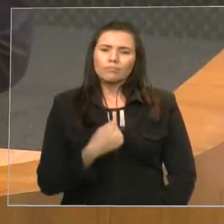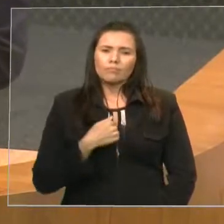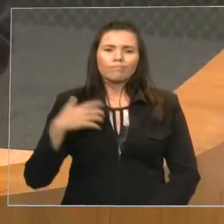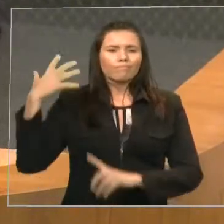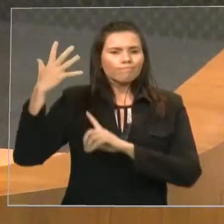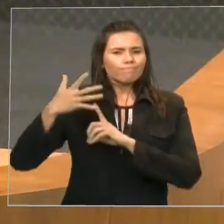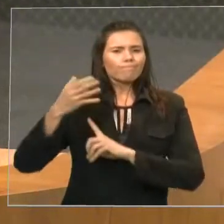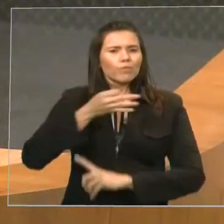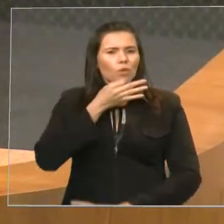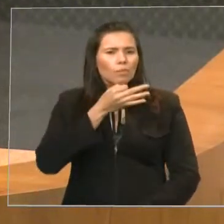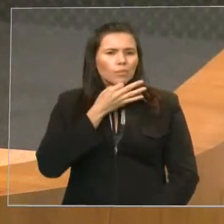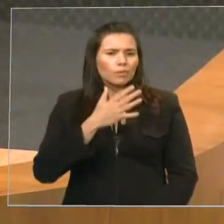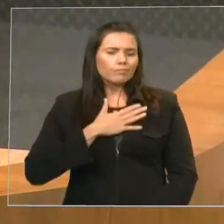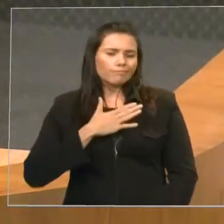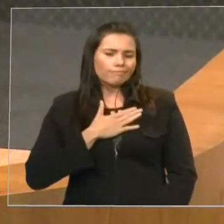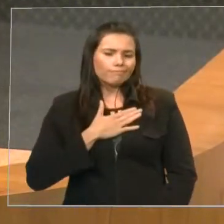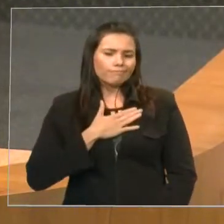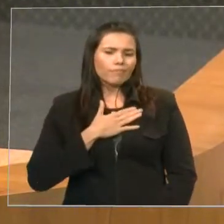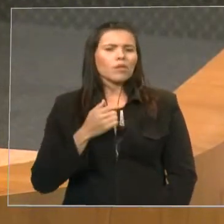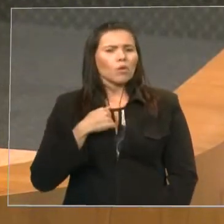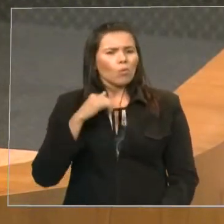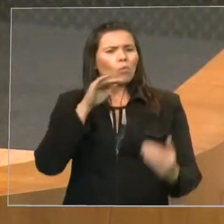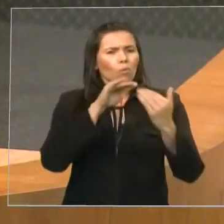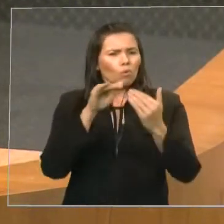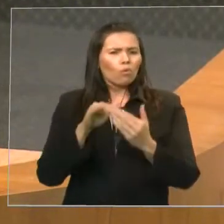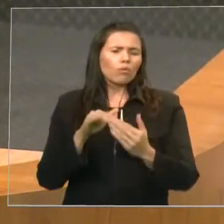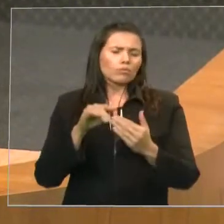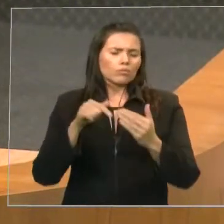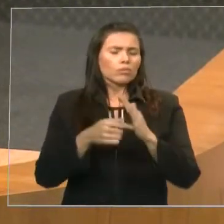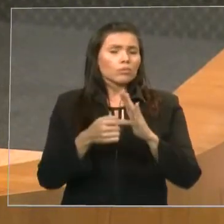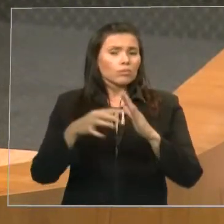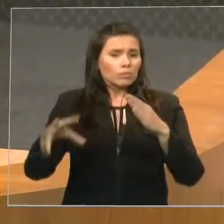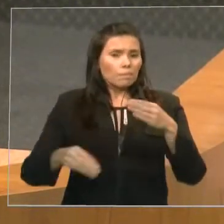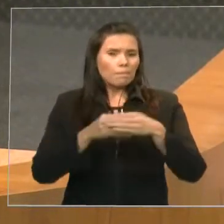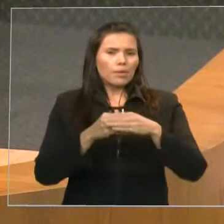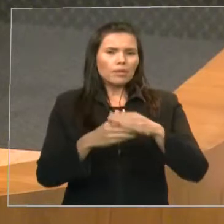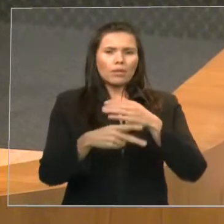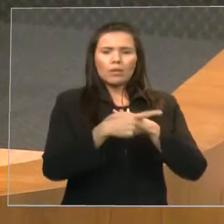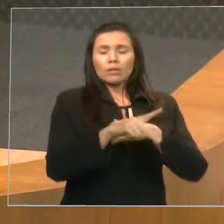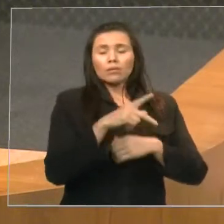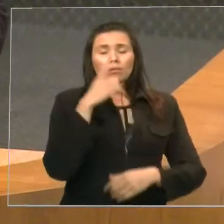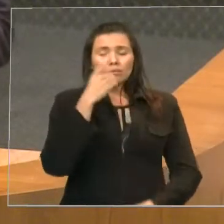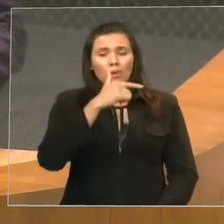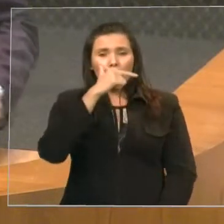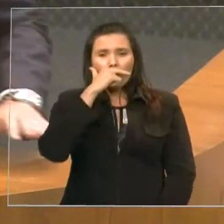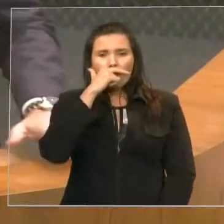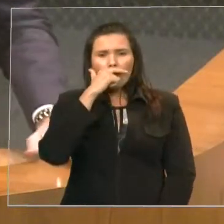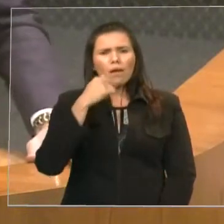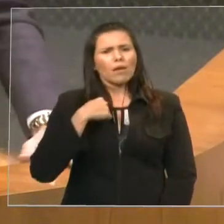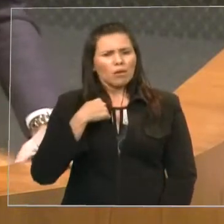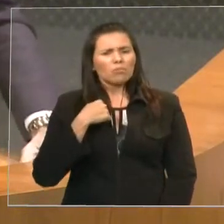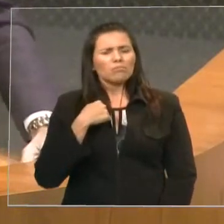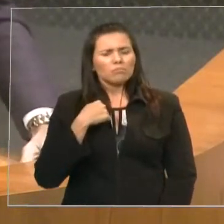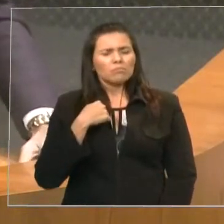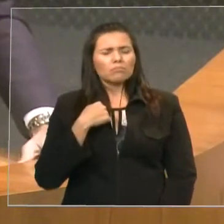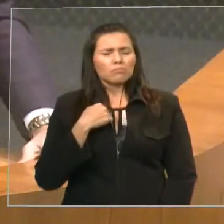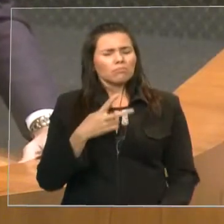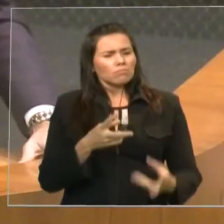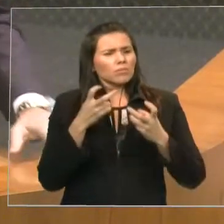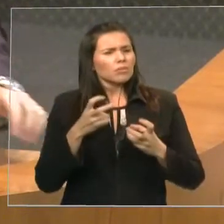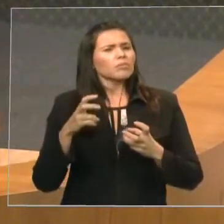a favor da emenda do deputado César Pires. A emenda do deputado César Pires é muito clara.